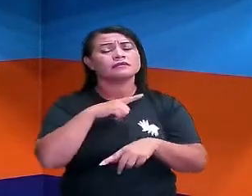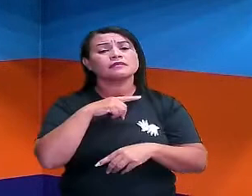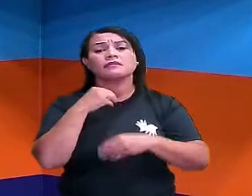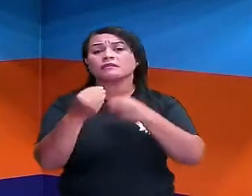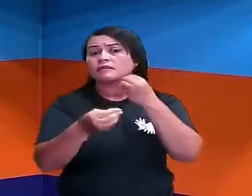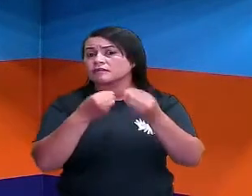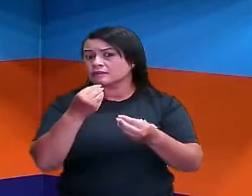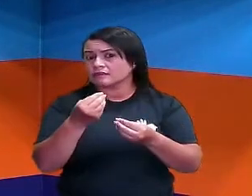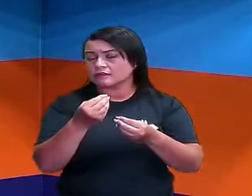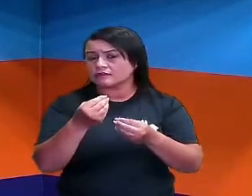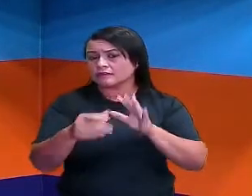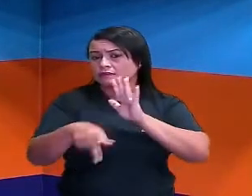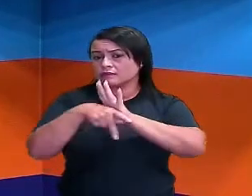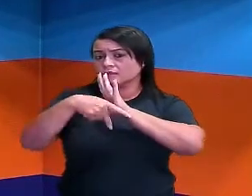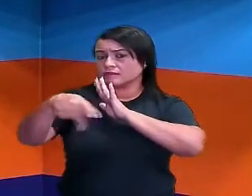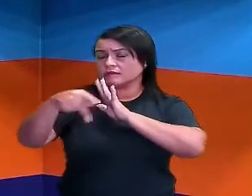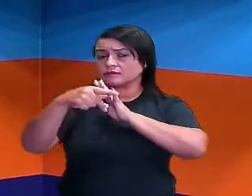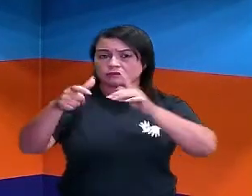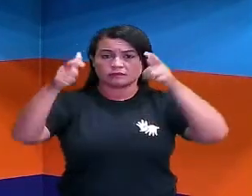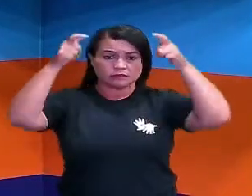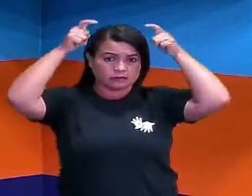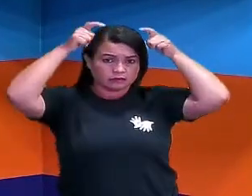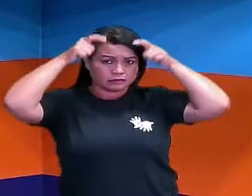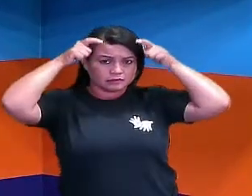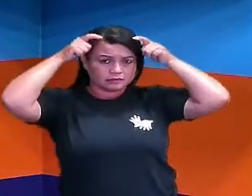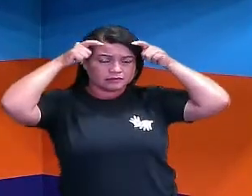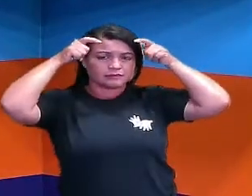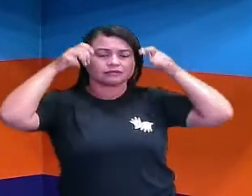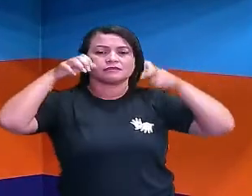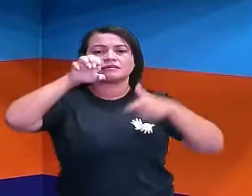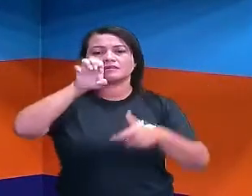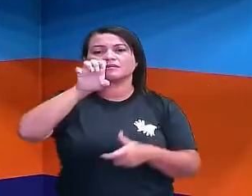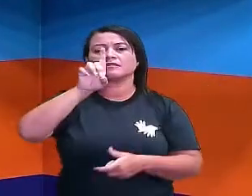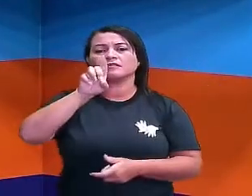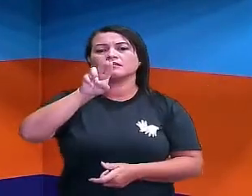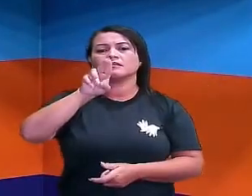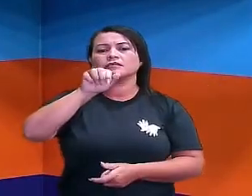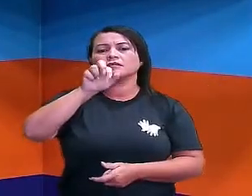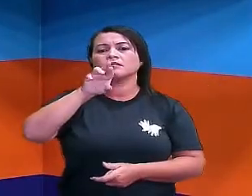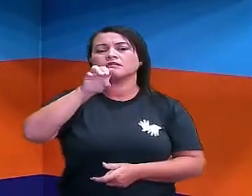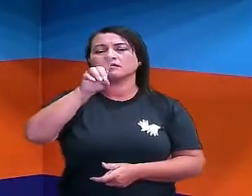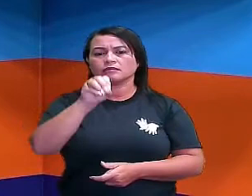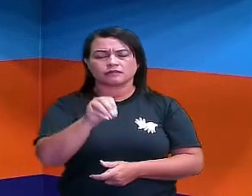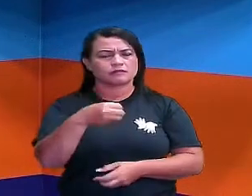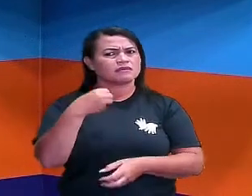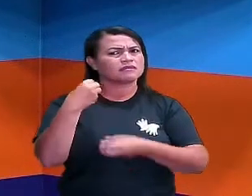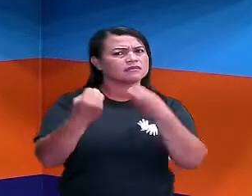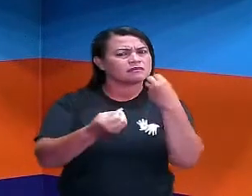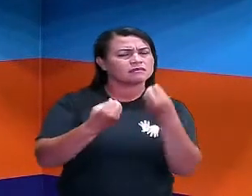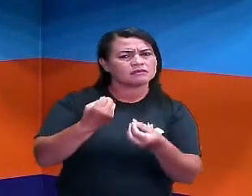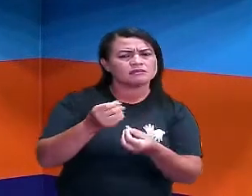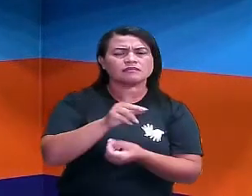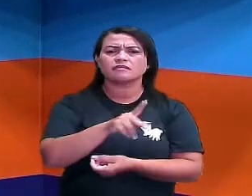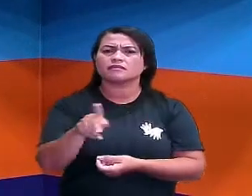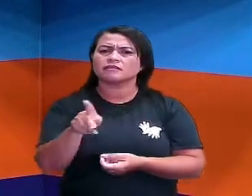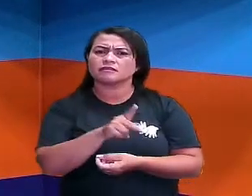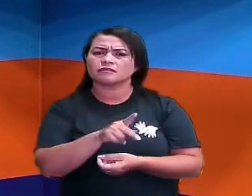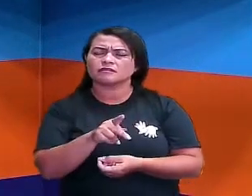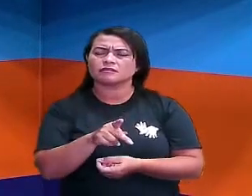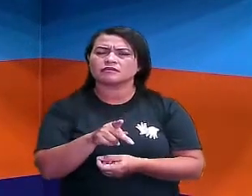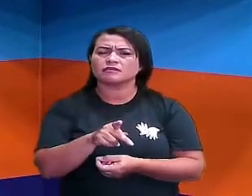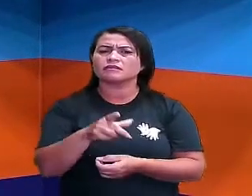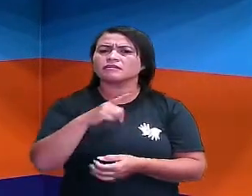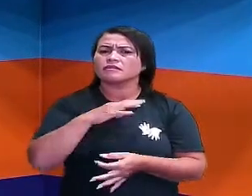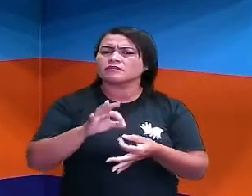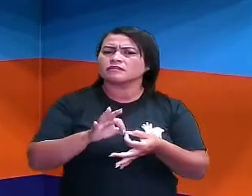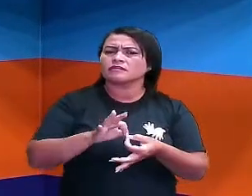tamanho desse rei, tá certo? Ele ficou lá e tirou a medida. Professora, essas medidas,